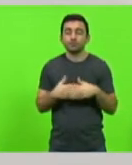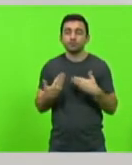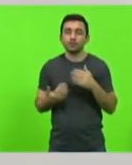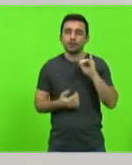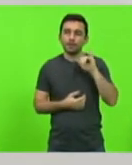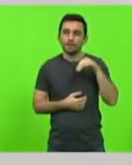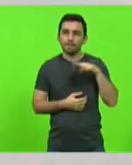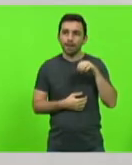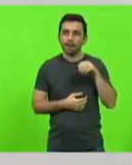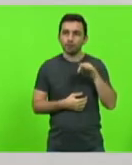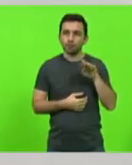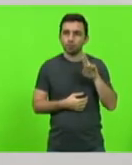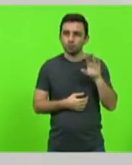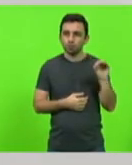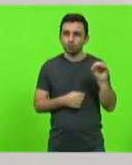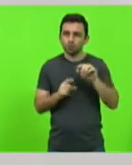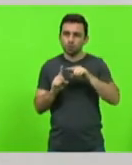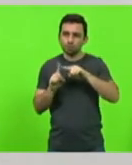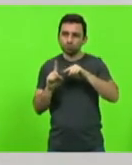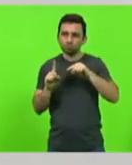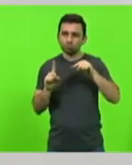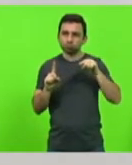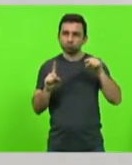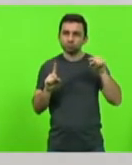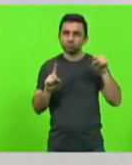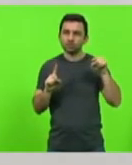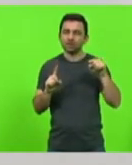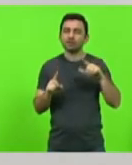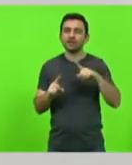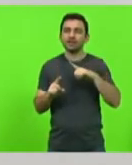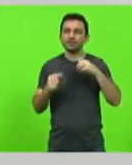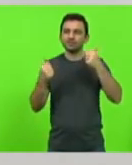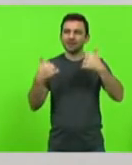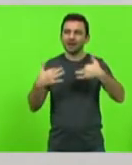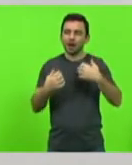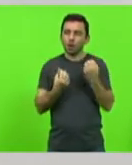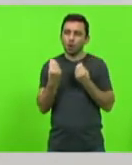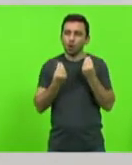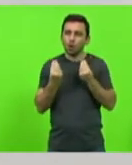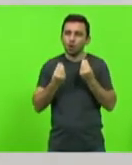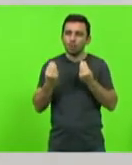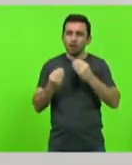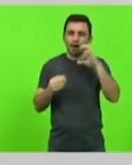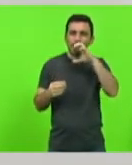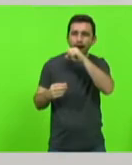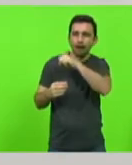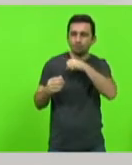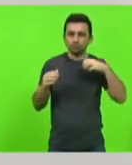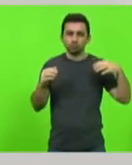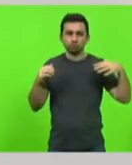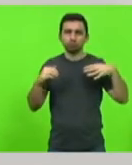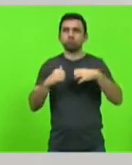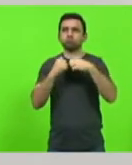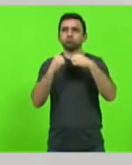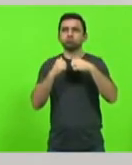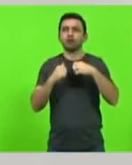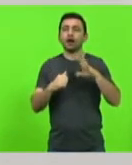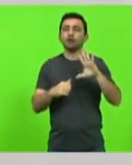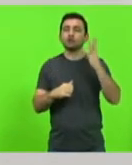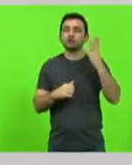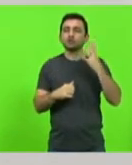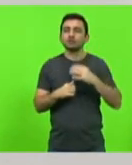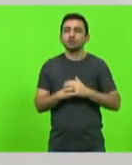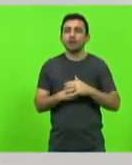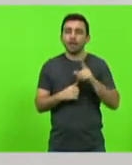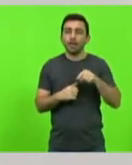trazer a evolução de massa, aceleração e desaceleração. Os nossos acidentes que mais matam são